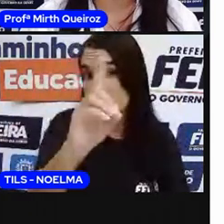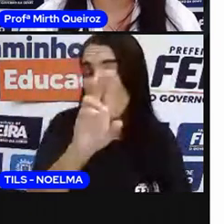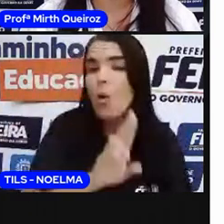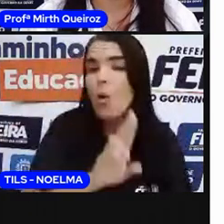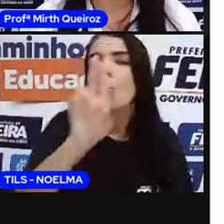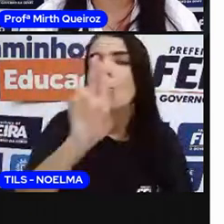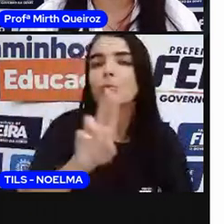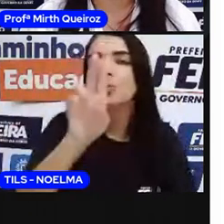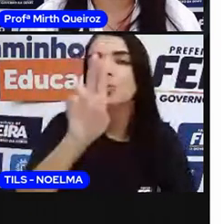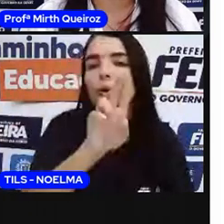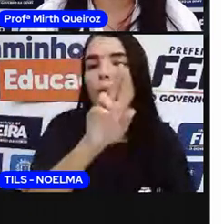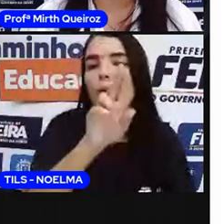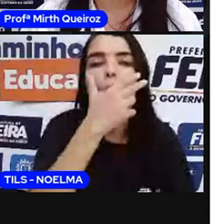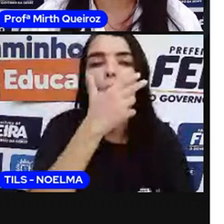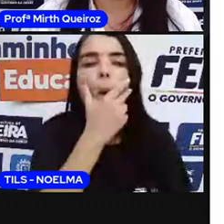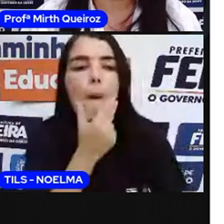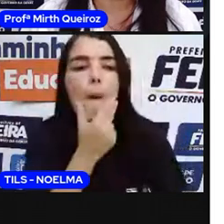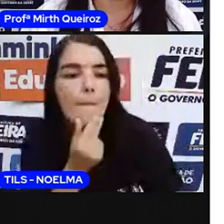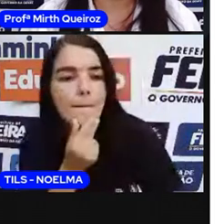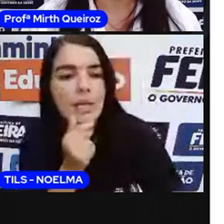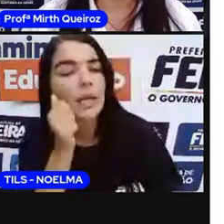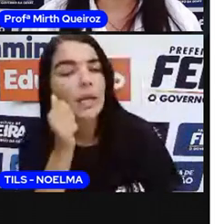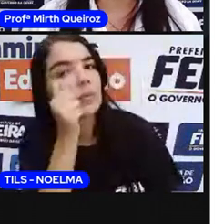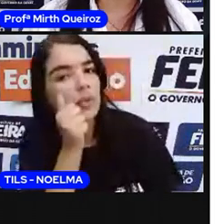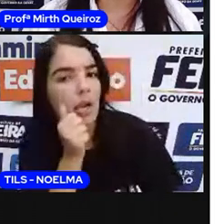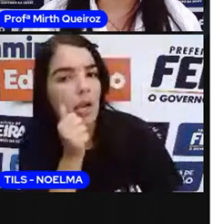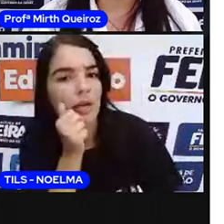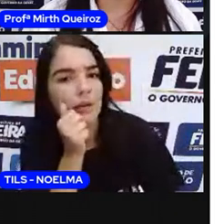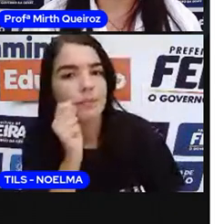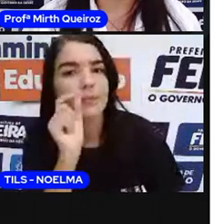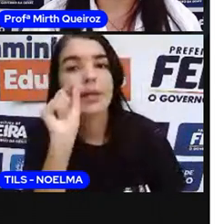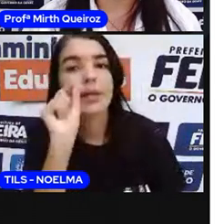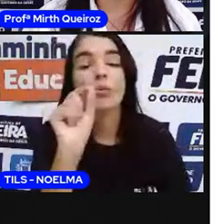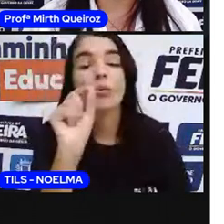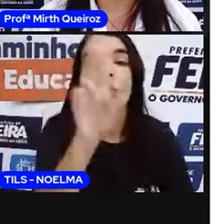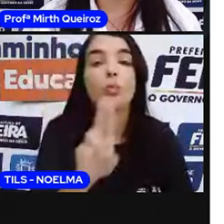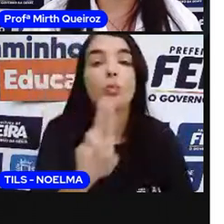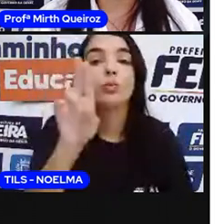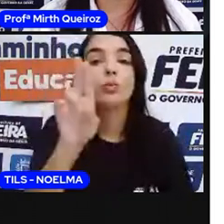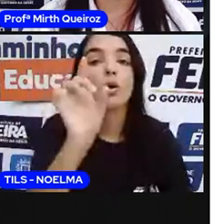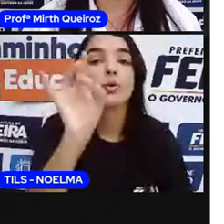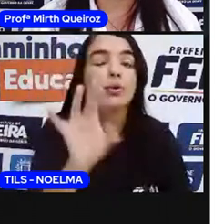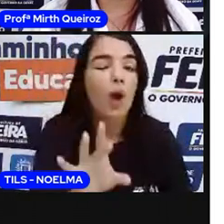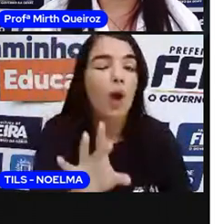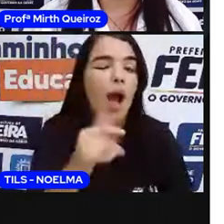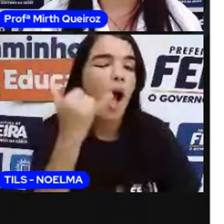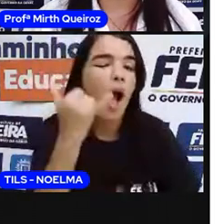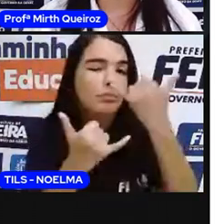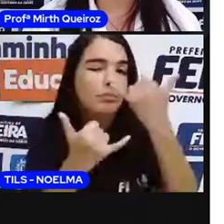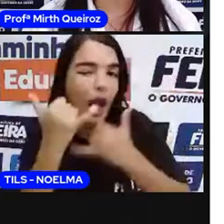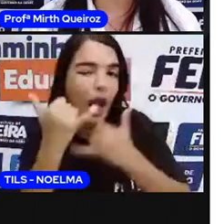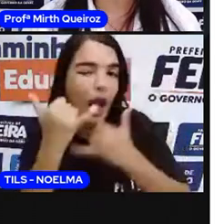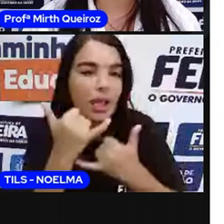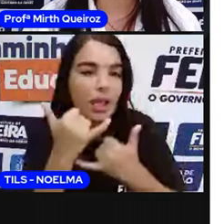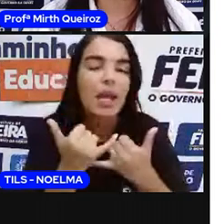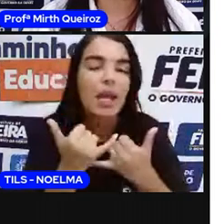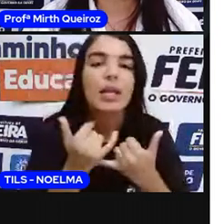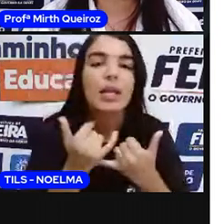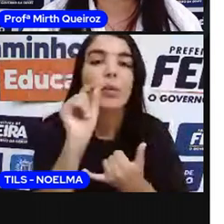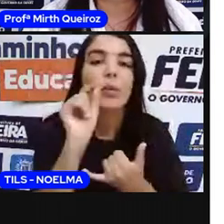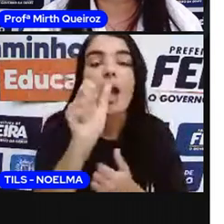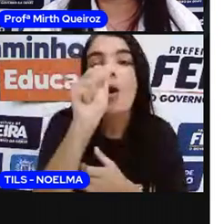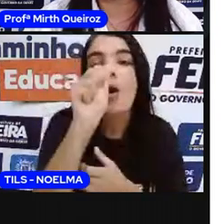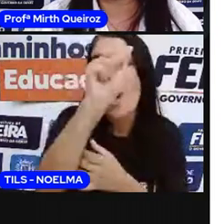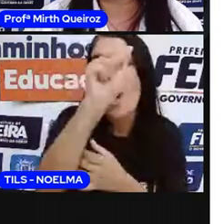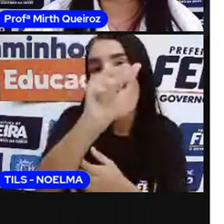do homem e uma mulher que estão namorando. Ele usou apenas aí para fazer a sua argumentação